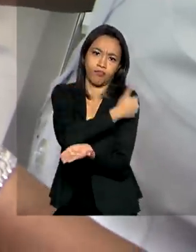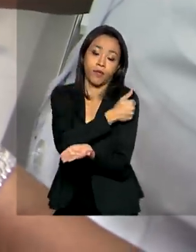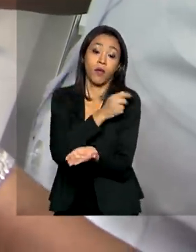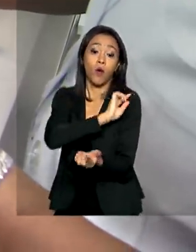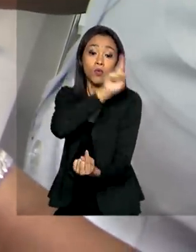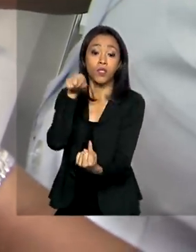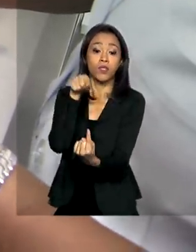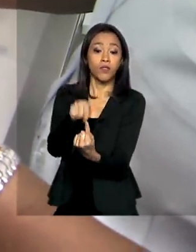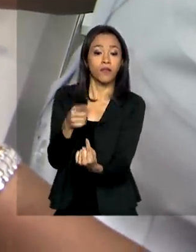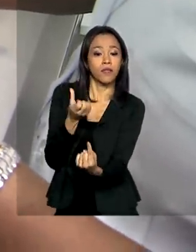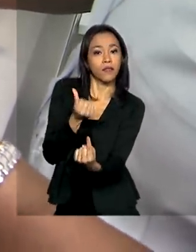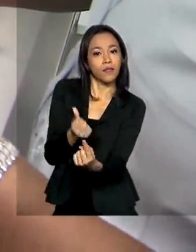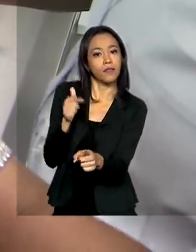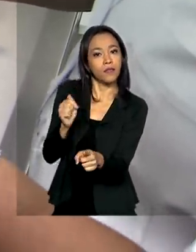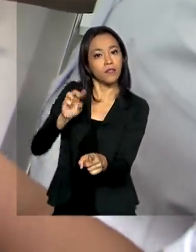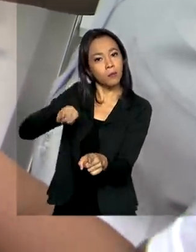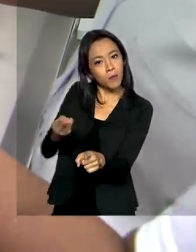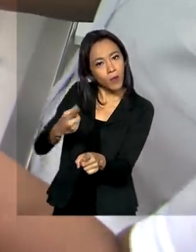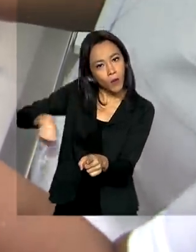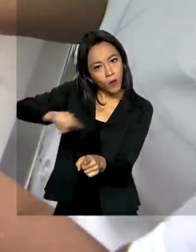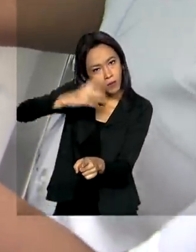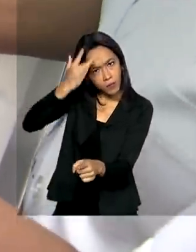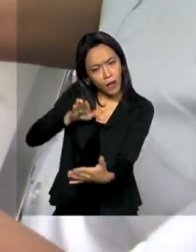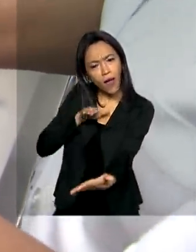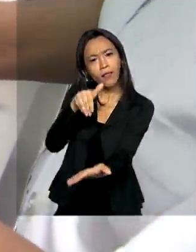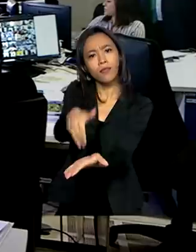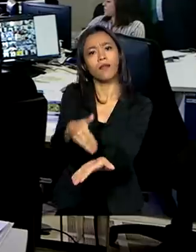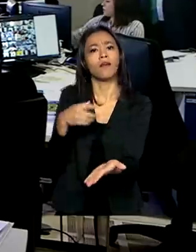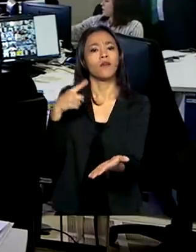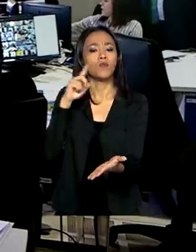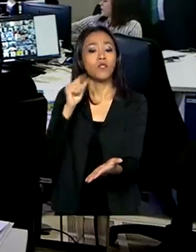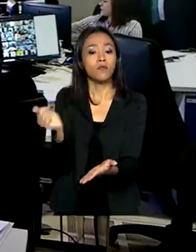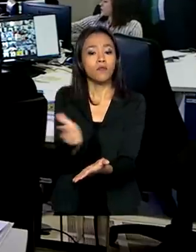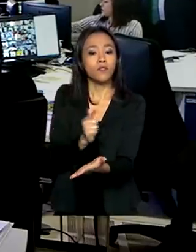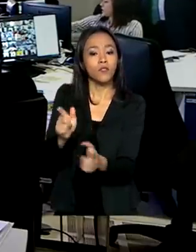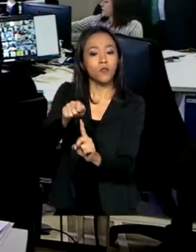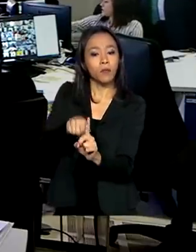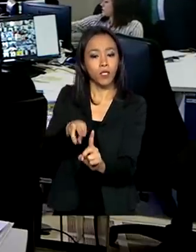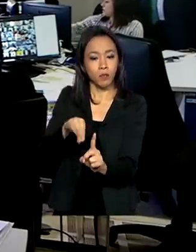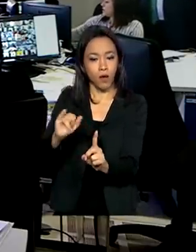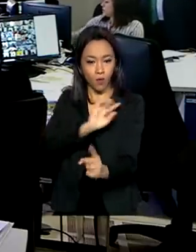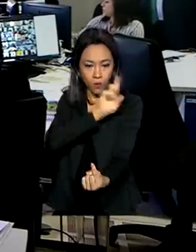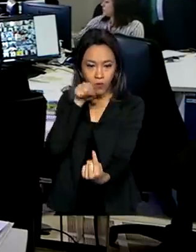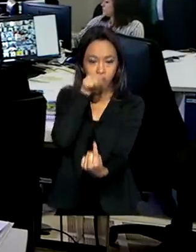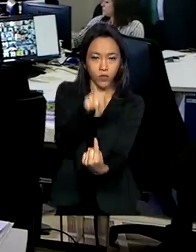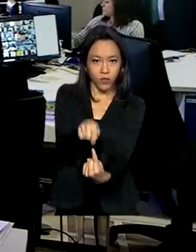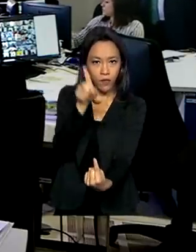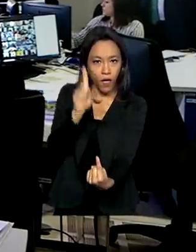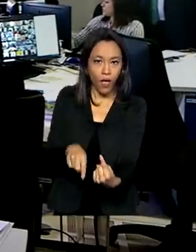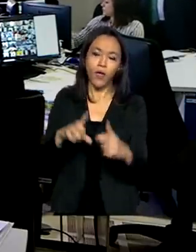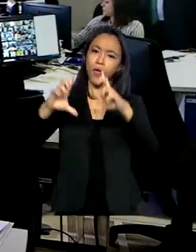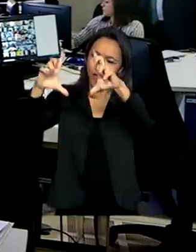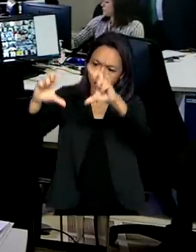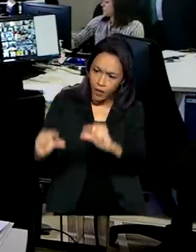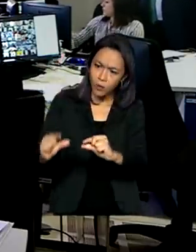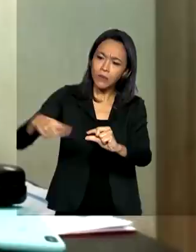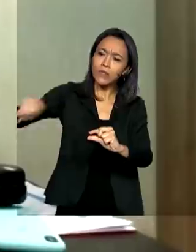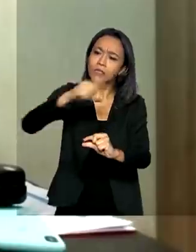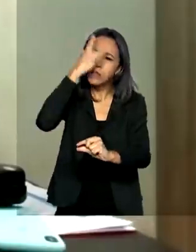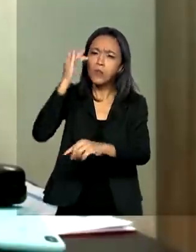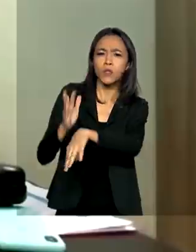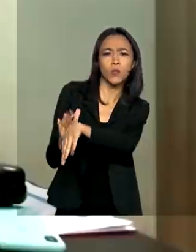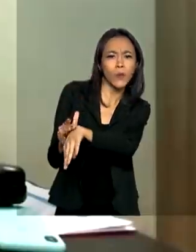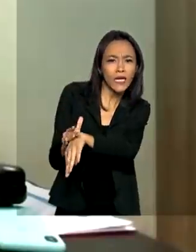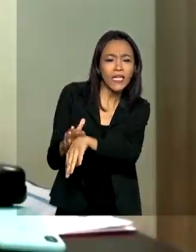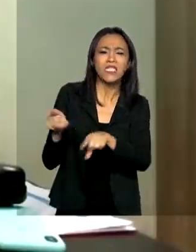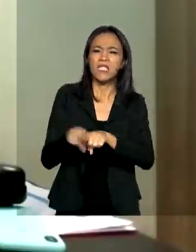67 milhões de pessoas até 22 de maio. Com isso, a intenção é diminuir a quantidade de pessoas doentes e